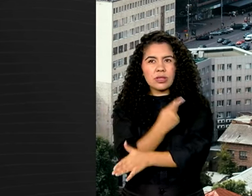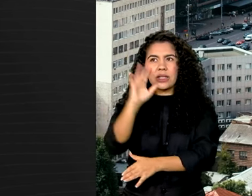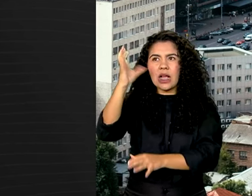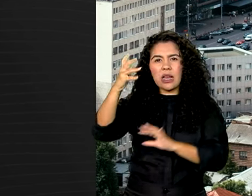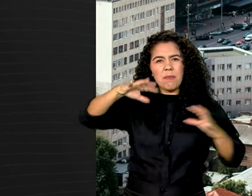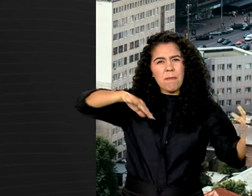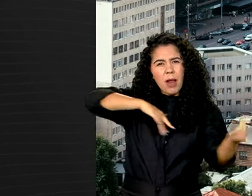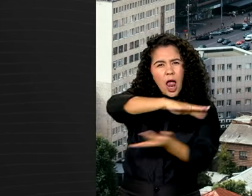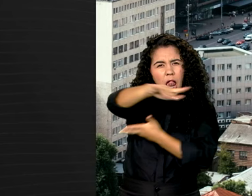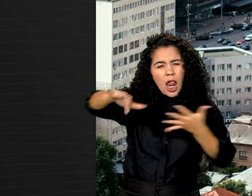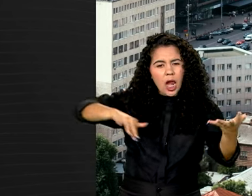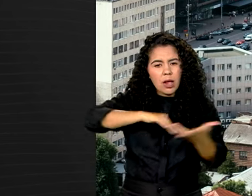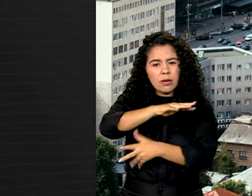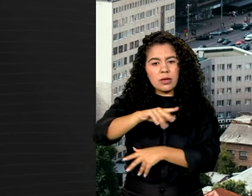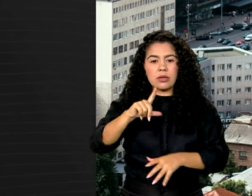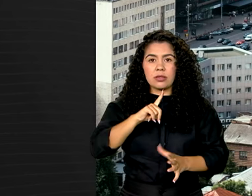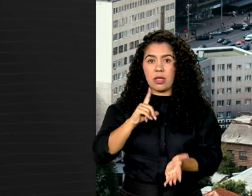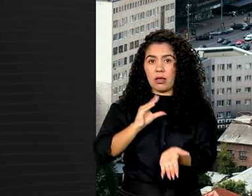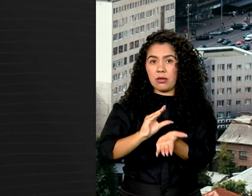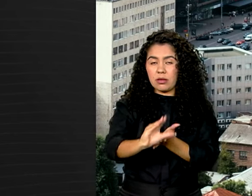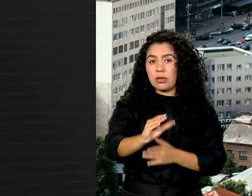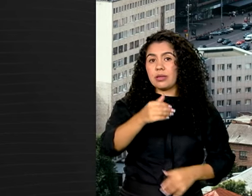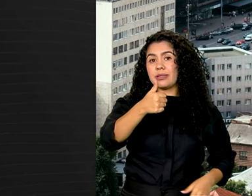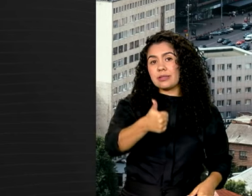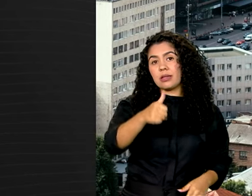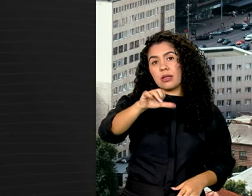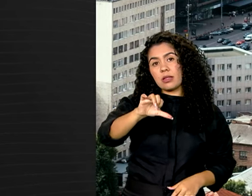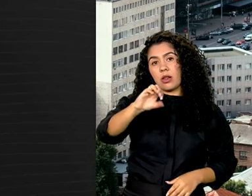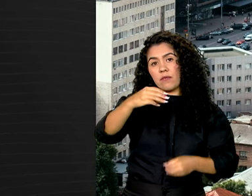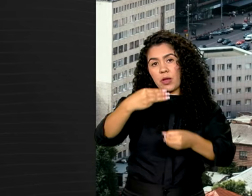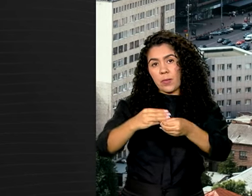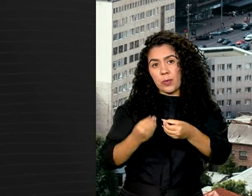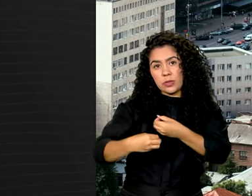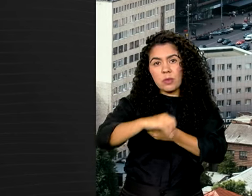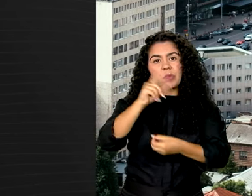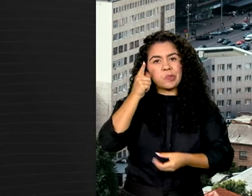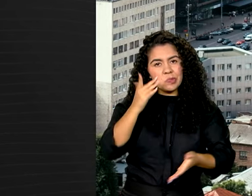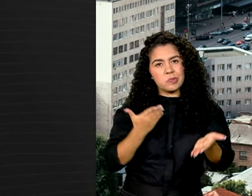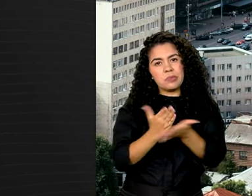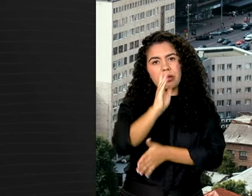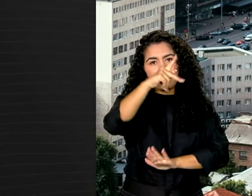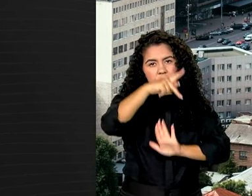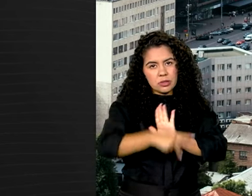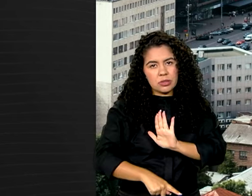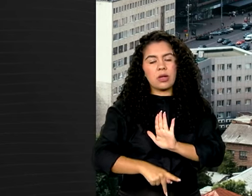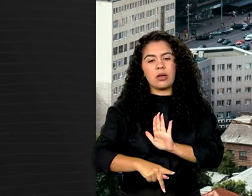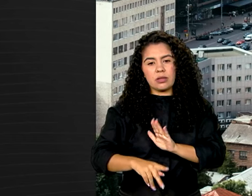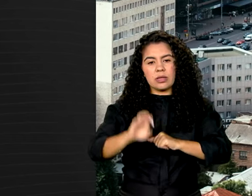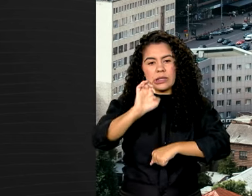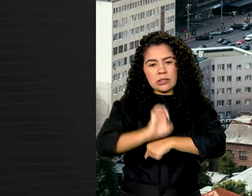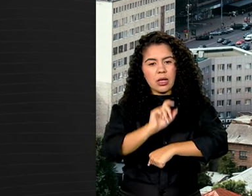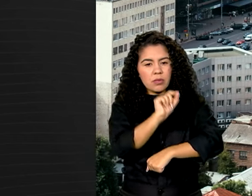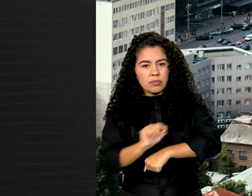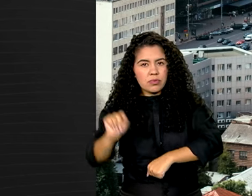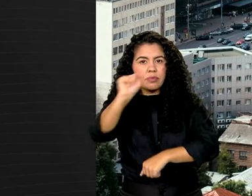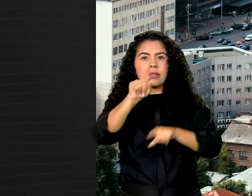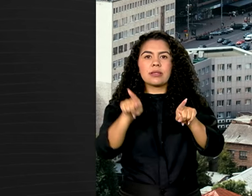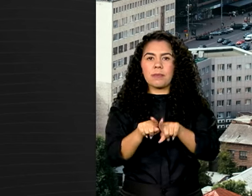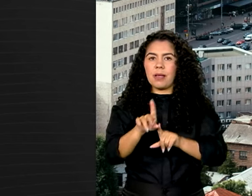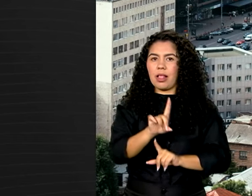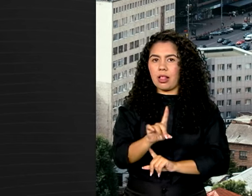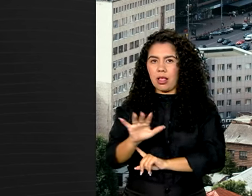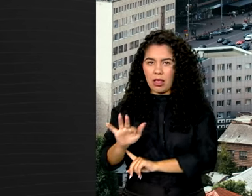naturais, tem 190 municípios atendidos em todos os estados e o Distrito Federal.